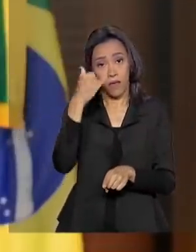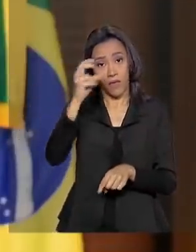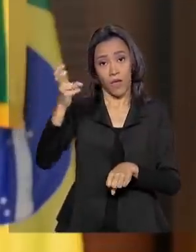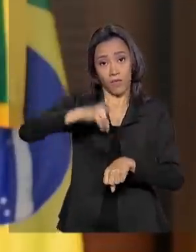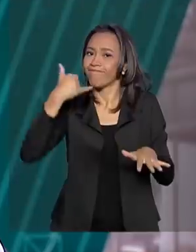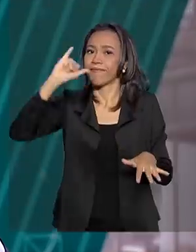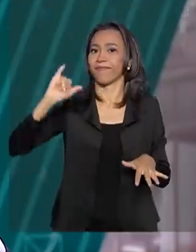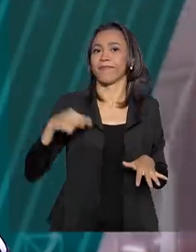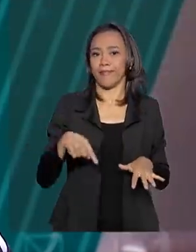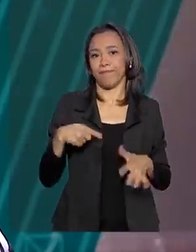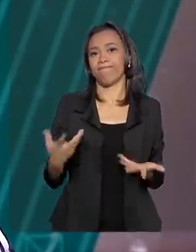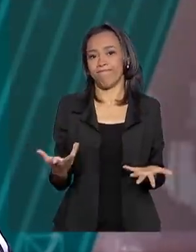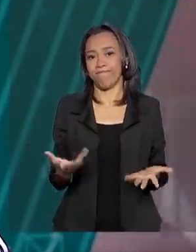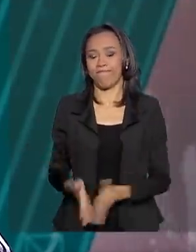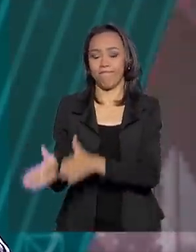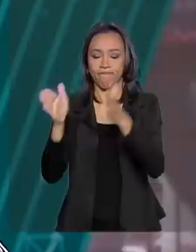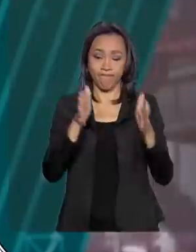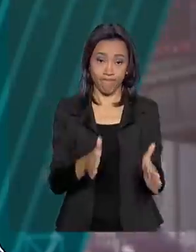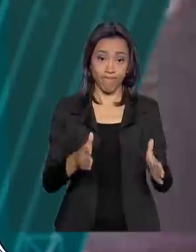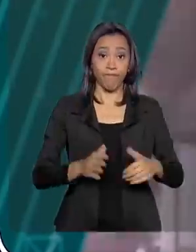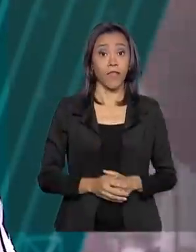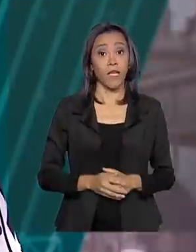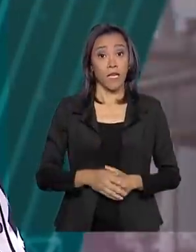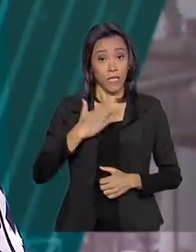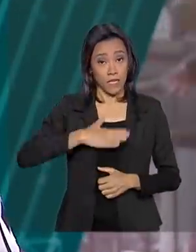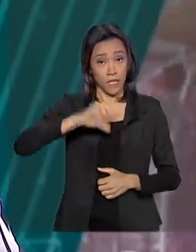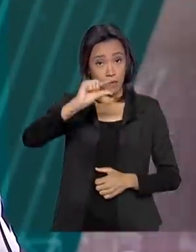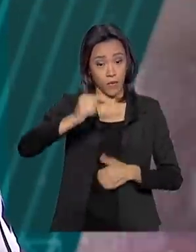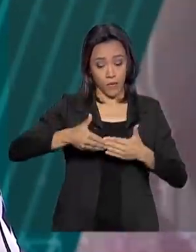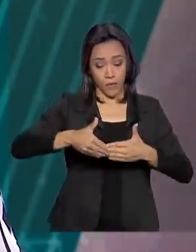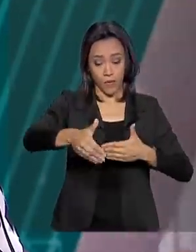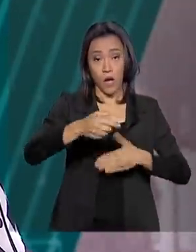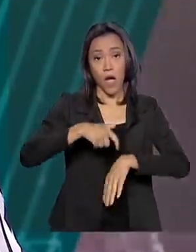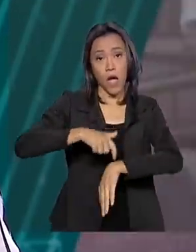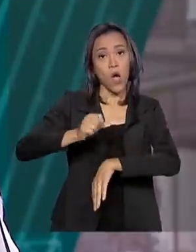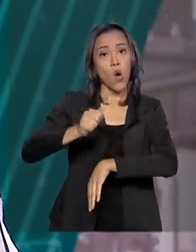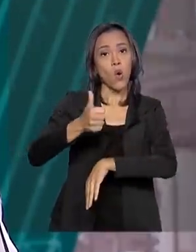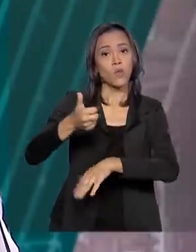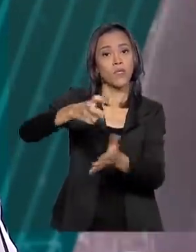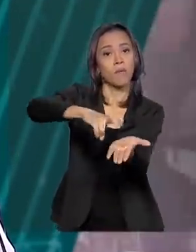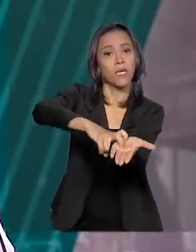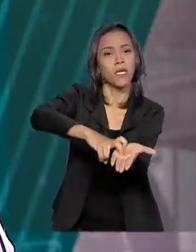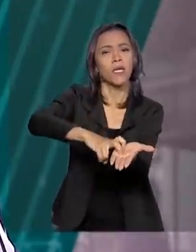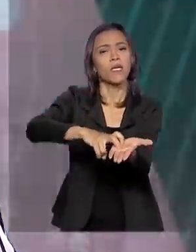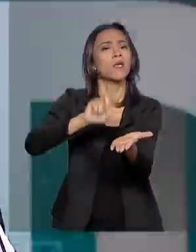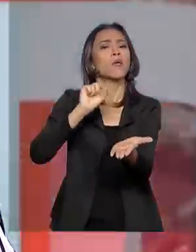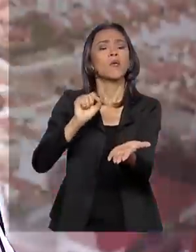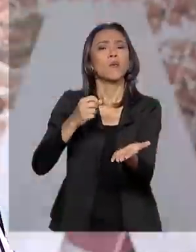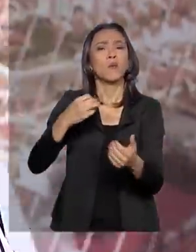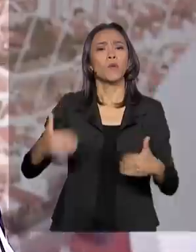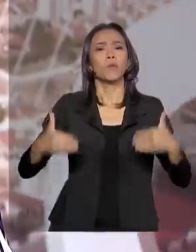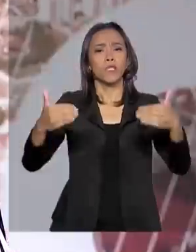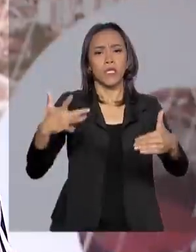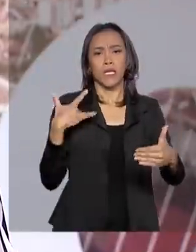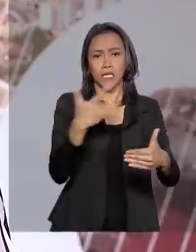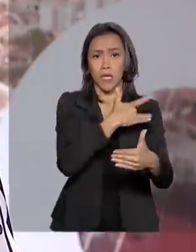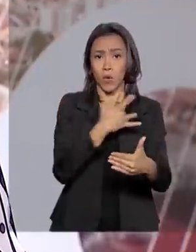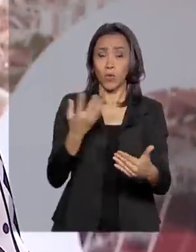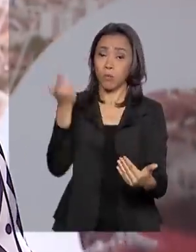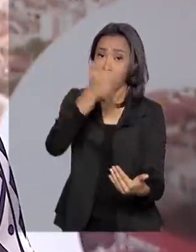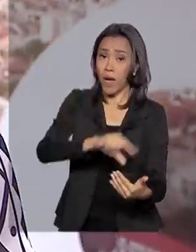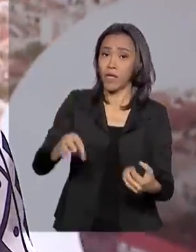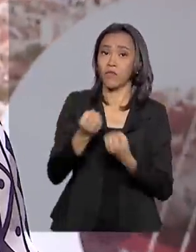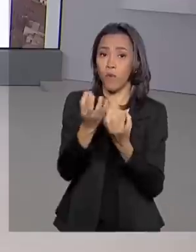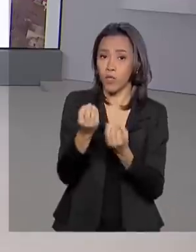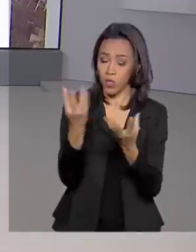coronavírus. Olha, e daqui a pouco, às 11 horas da manhã, o Ministério da Saúde atualiza a situação do novo coronavírus